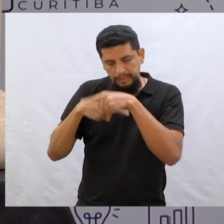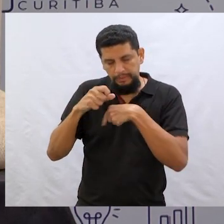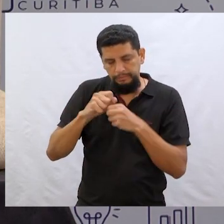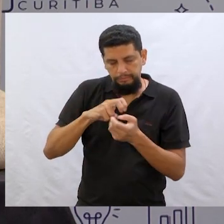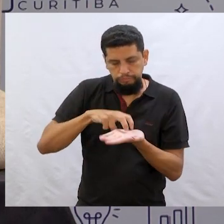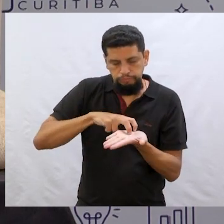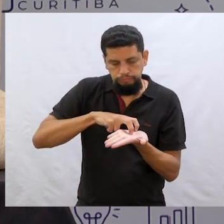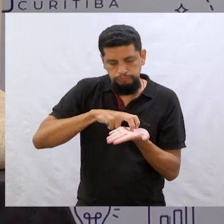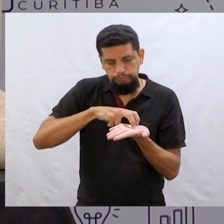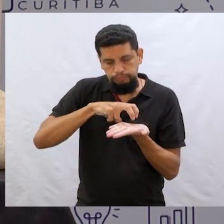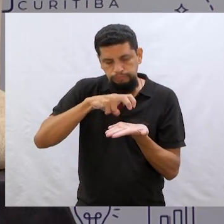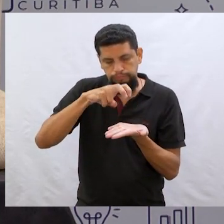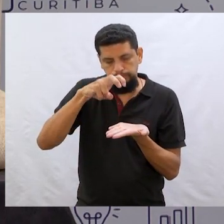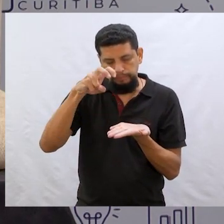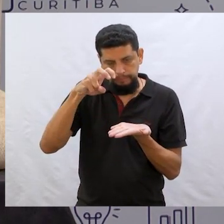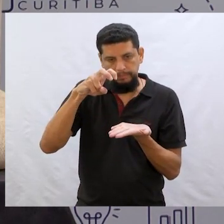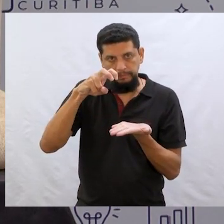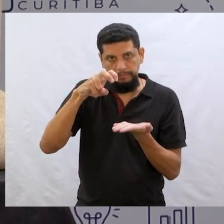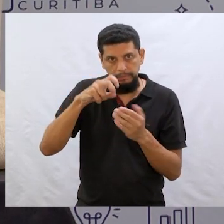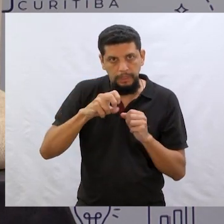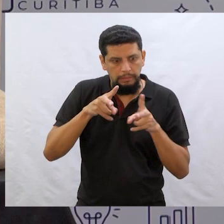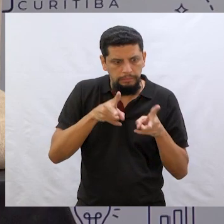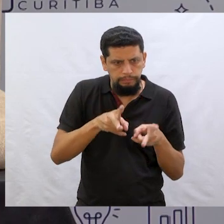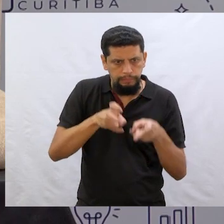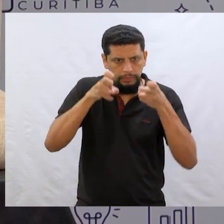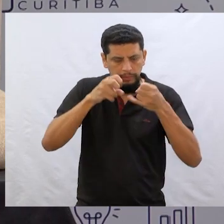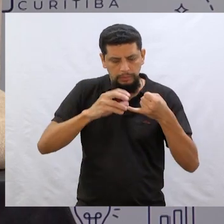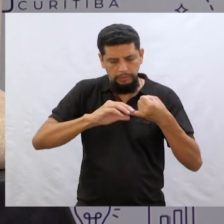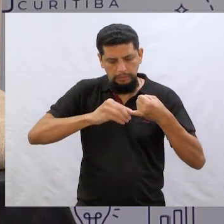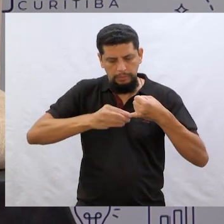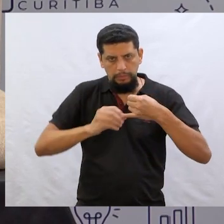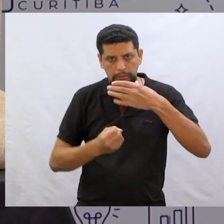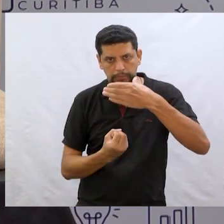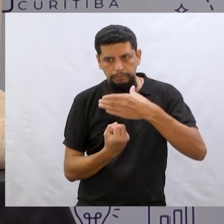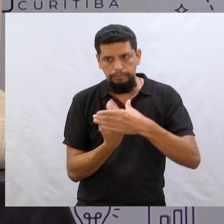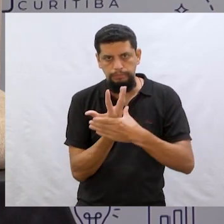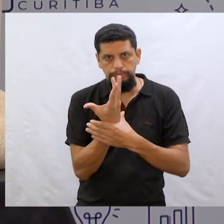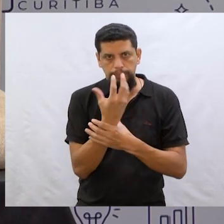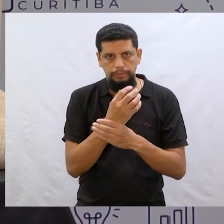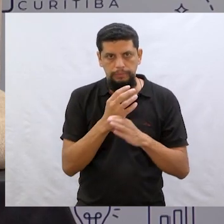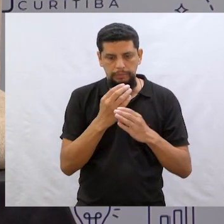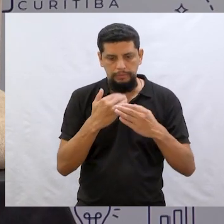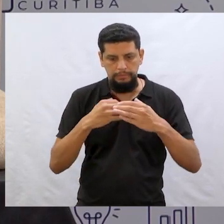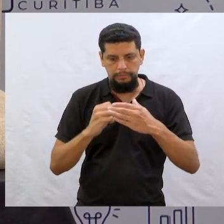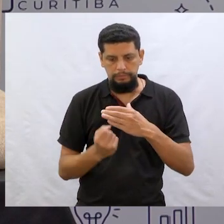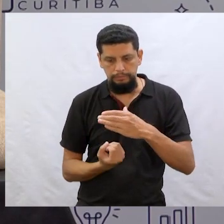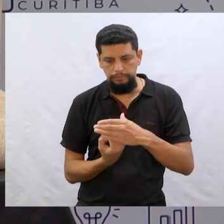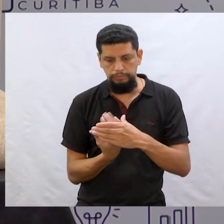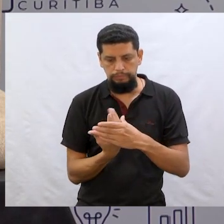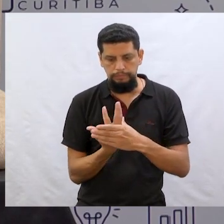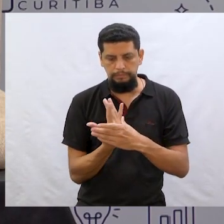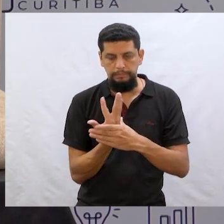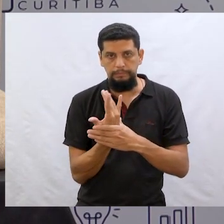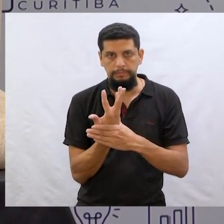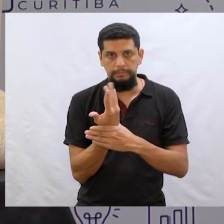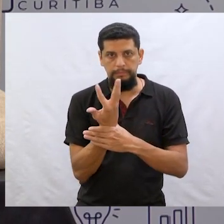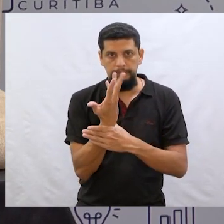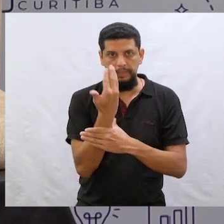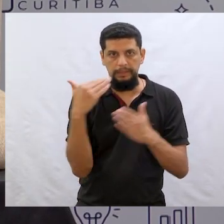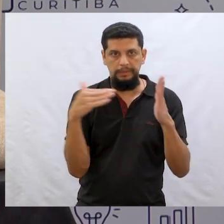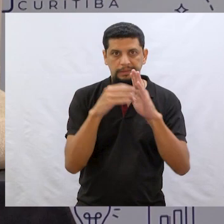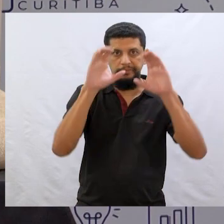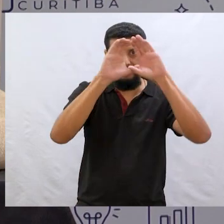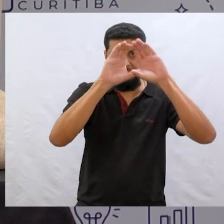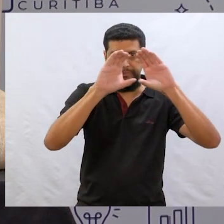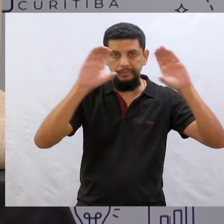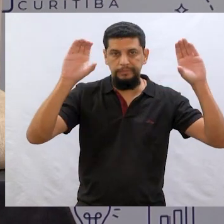percebeu um pé de feijão muito grande que passava das nuvens. Não resistiu. Na mesma